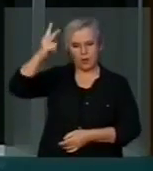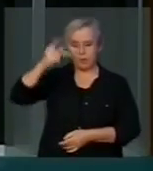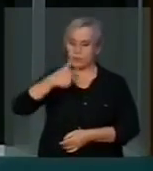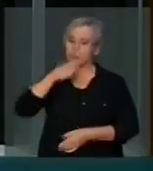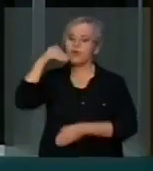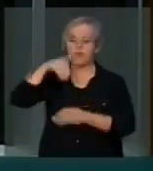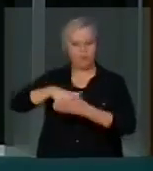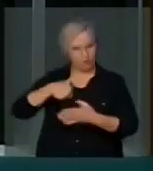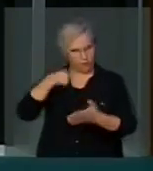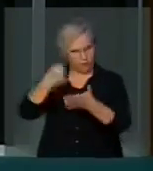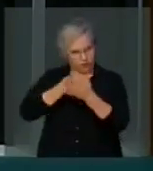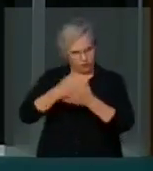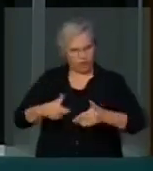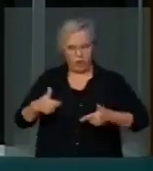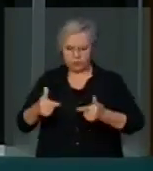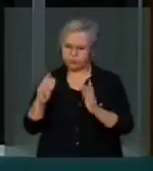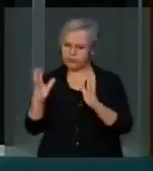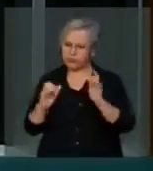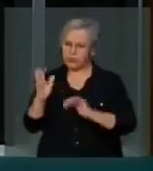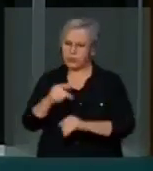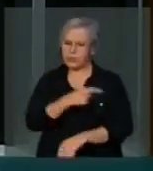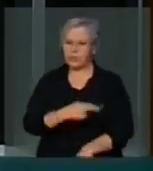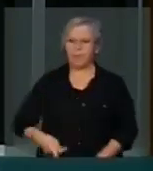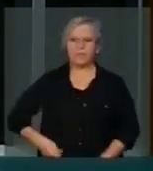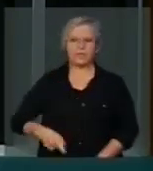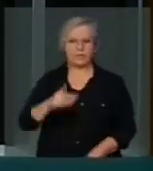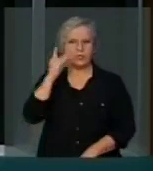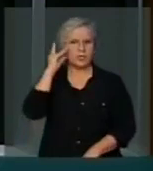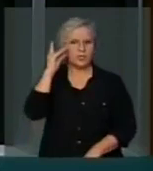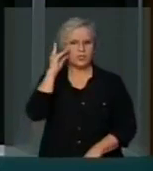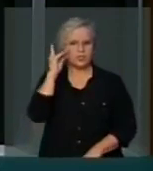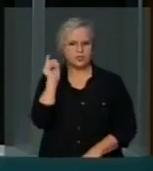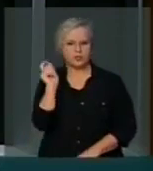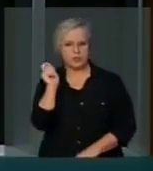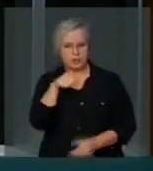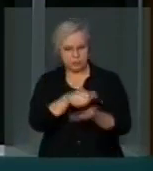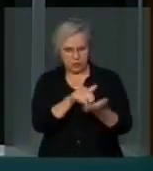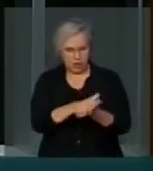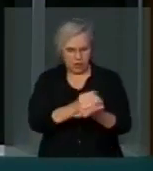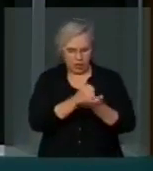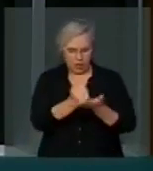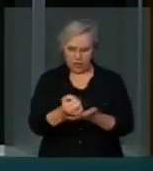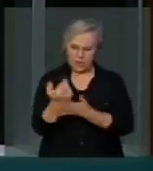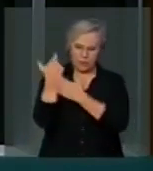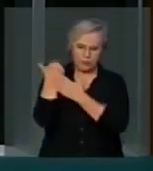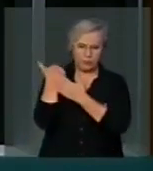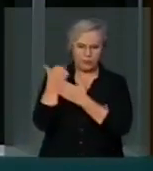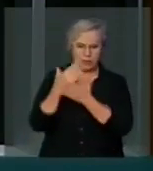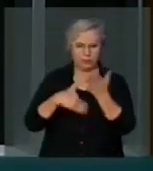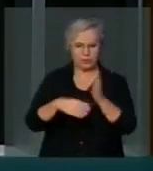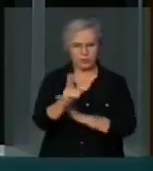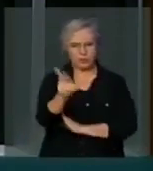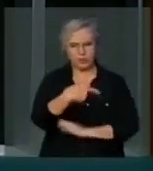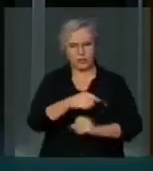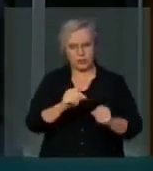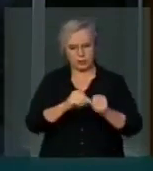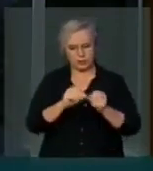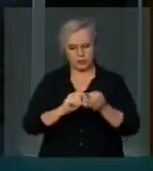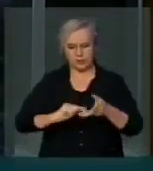e vou brigar para que a Presidente Dilma seja responsabilizada pelos crimes que cometeu. Obrigado.